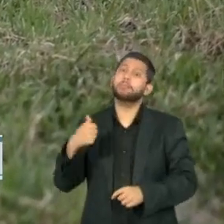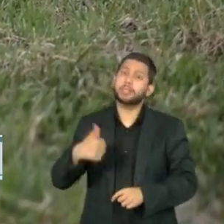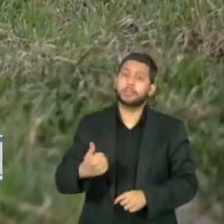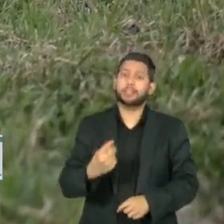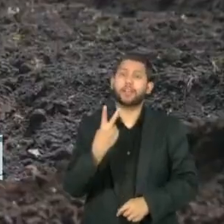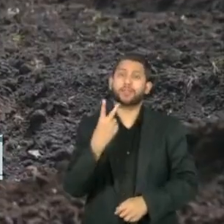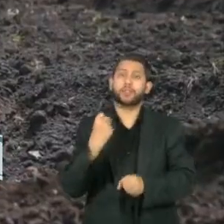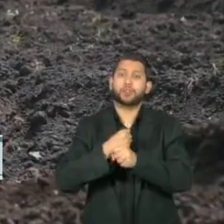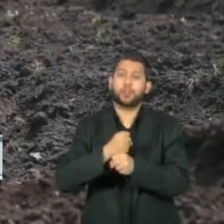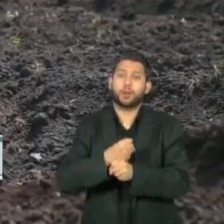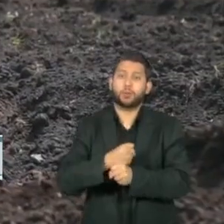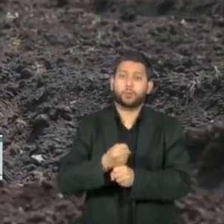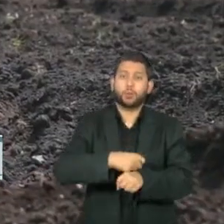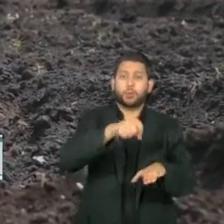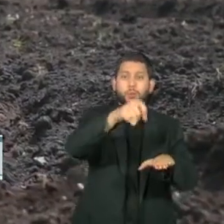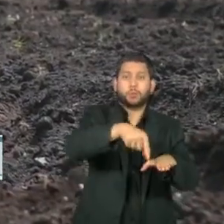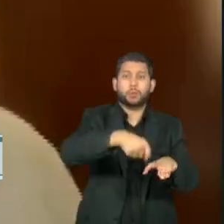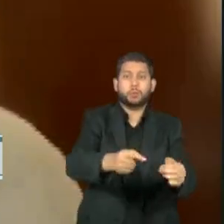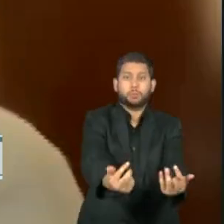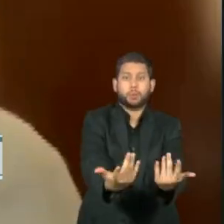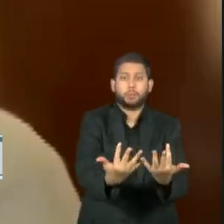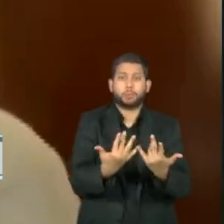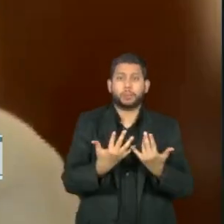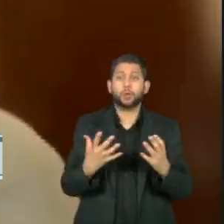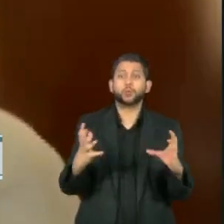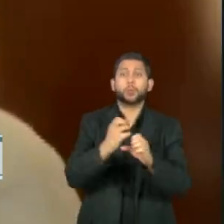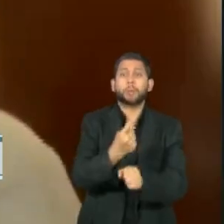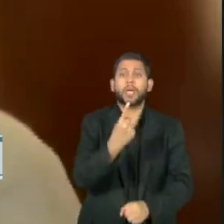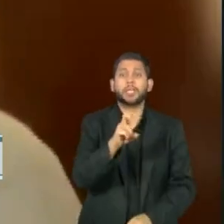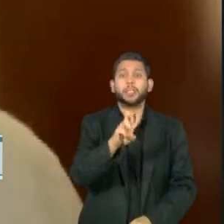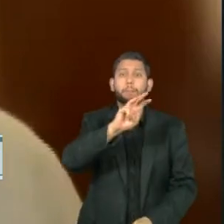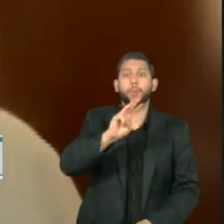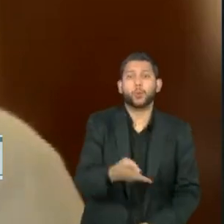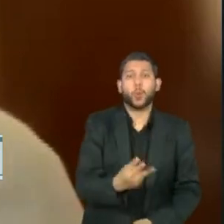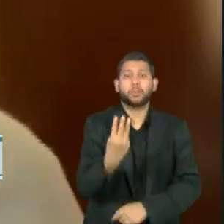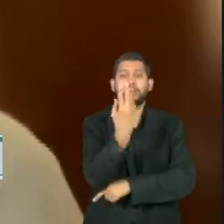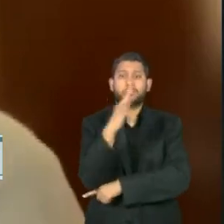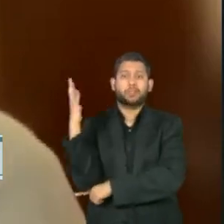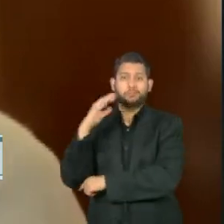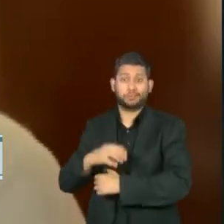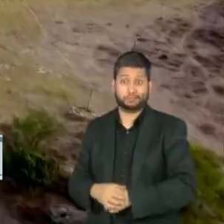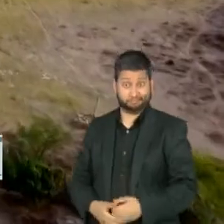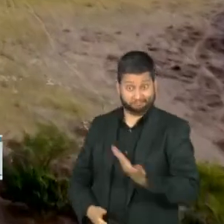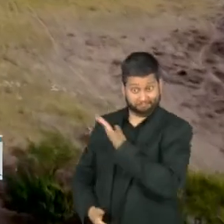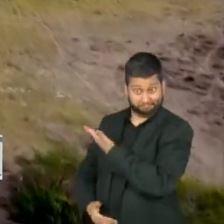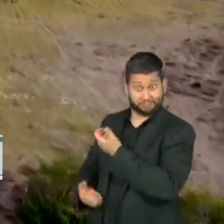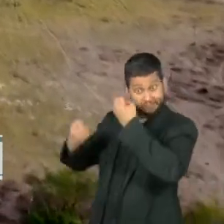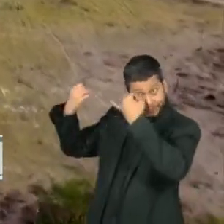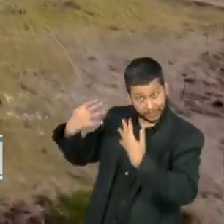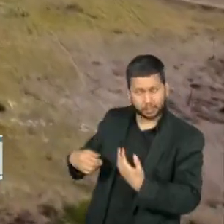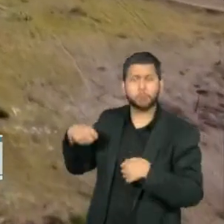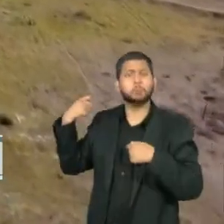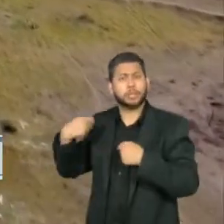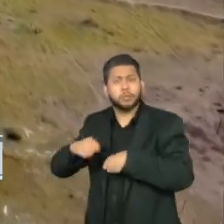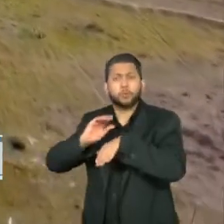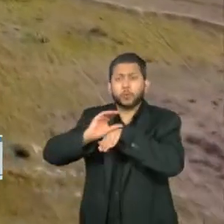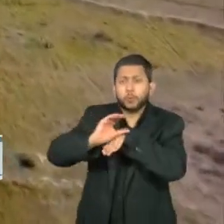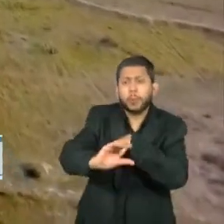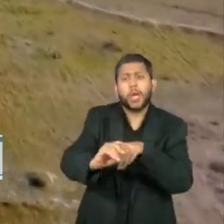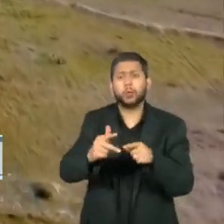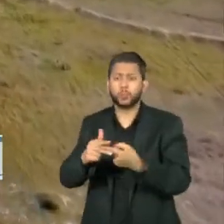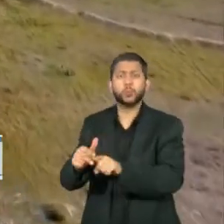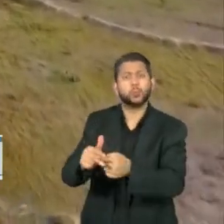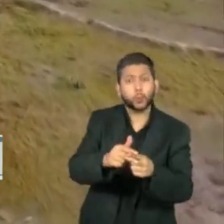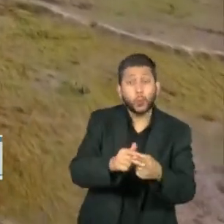de plantio de mais de 15 milhões de árvores. Para este ambientalista, além do investimento em infraestrutura das rodovias, é